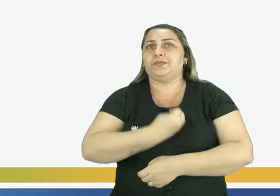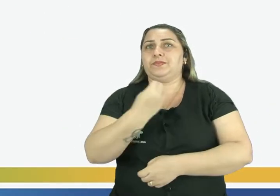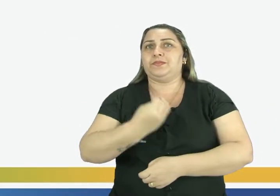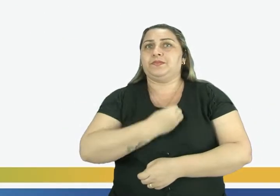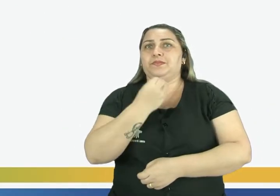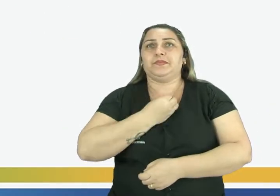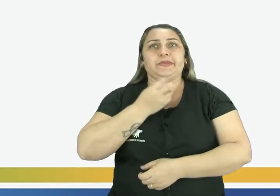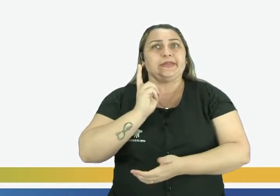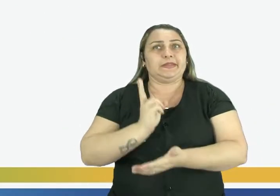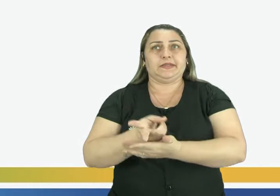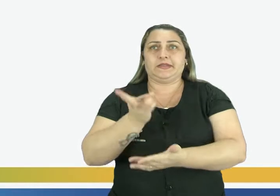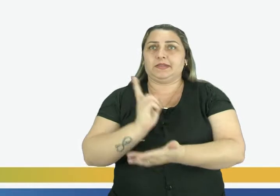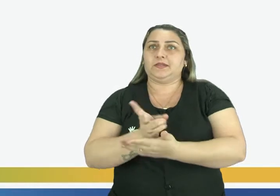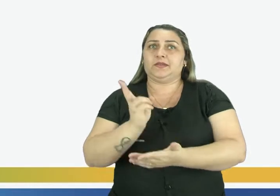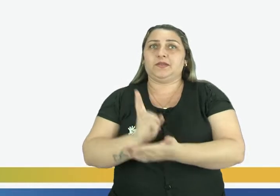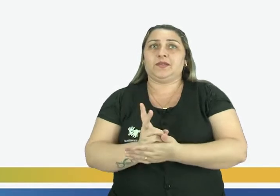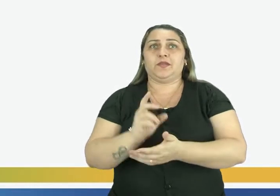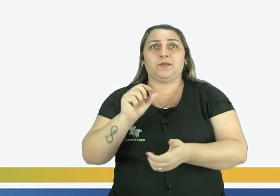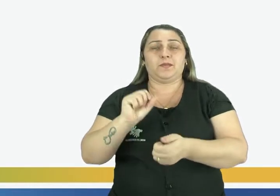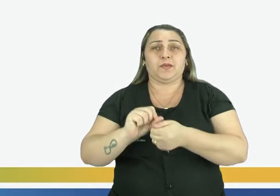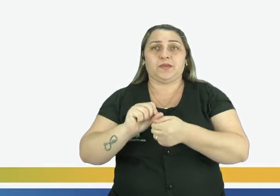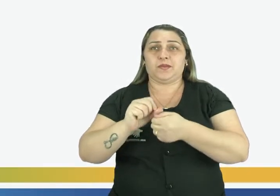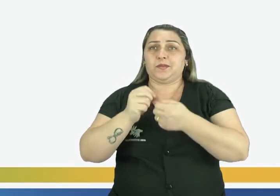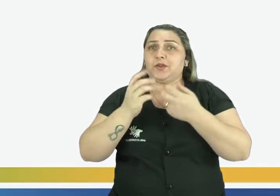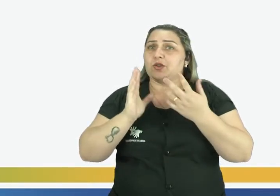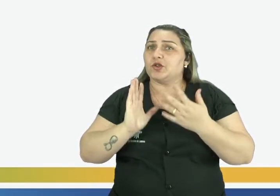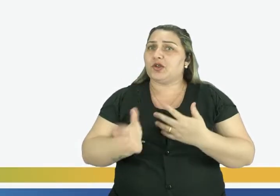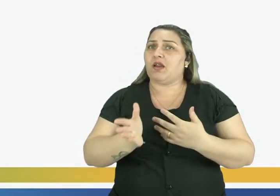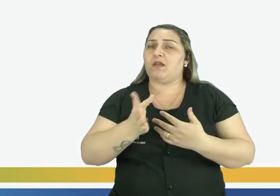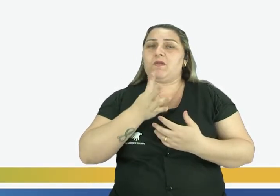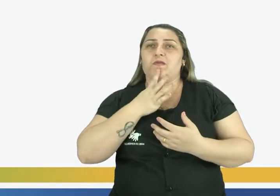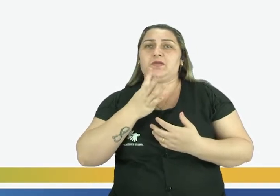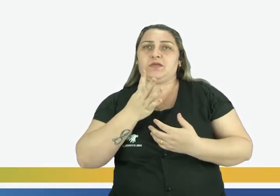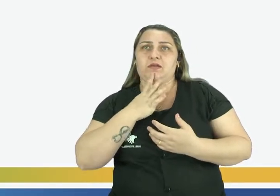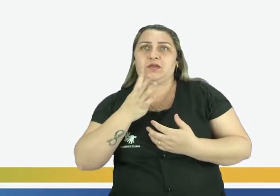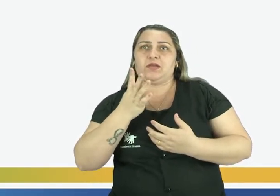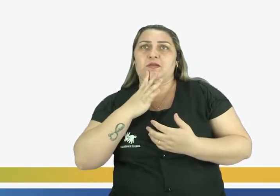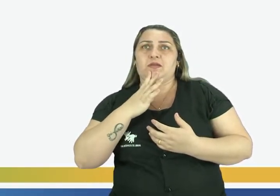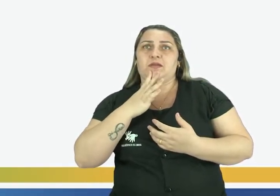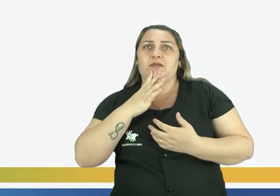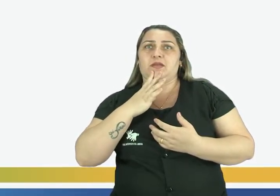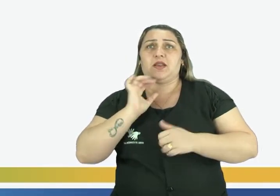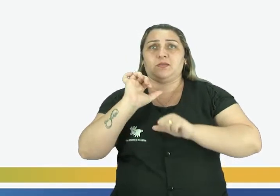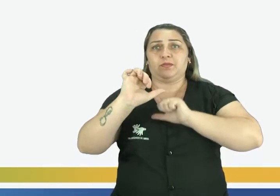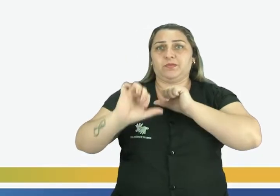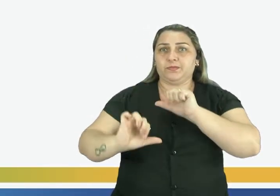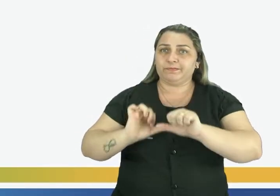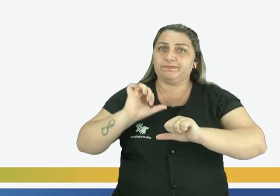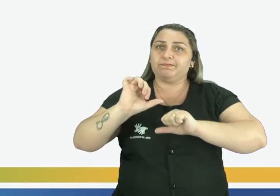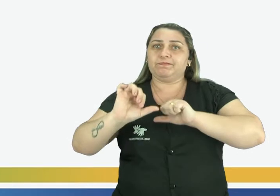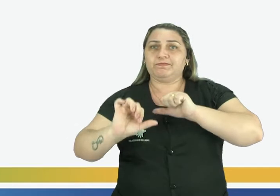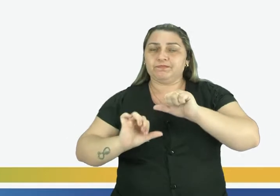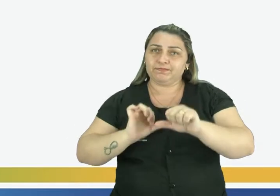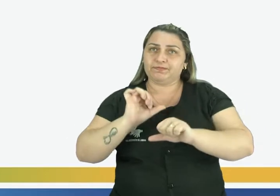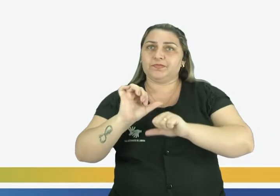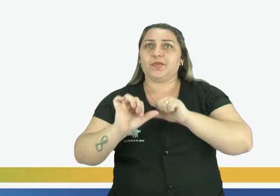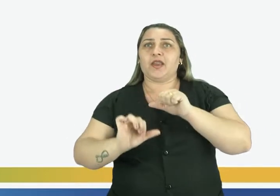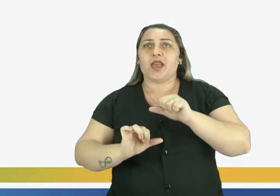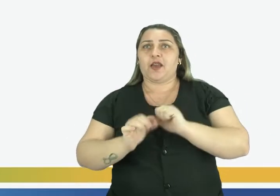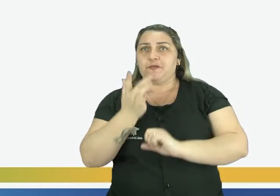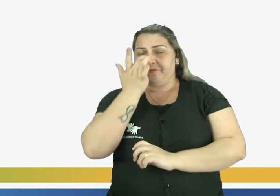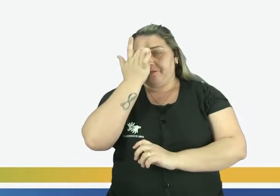vivemos nem sempre foram como nós os conhecemos. As alterações nas paisagens são